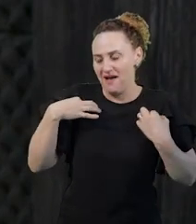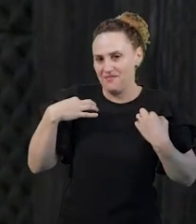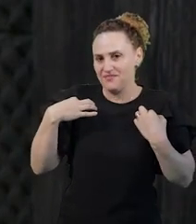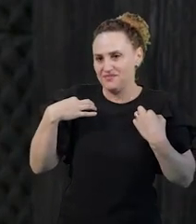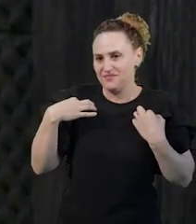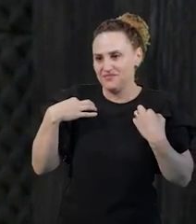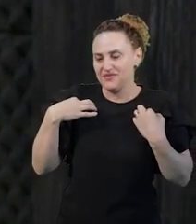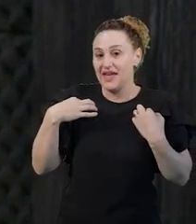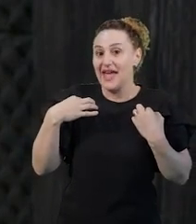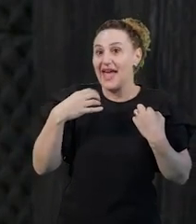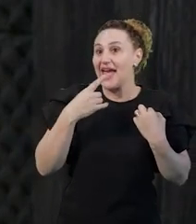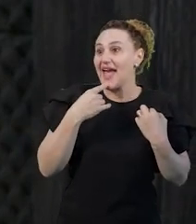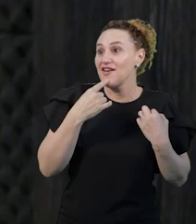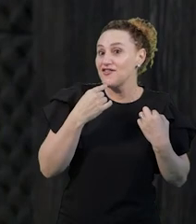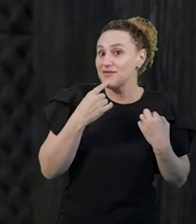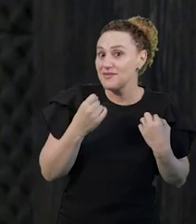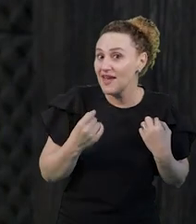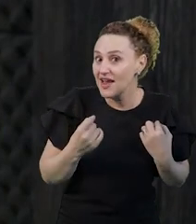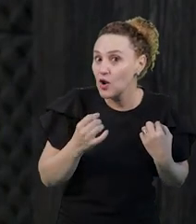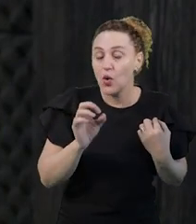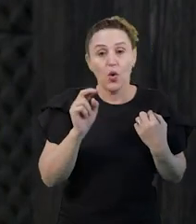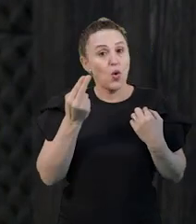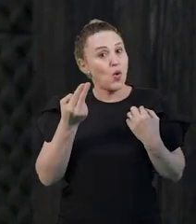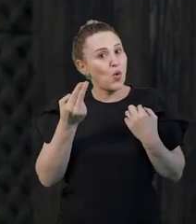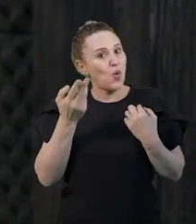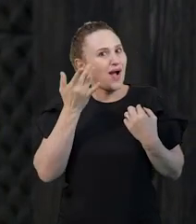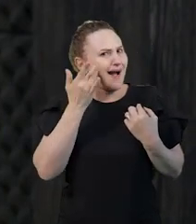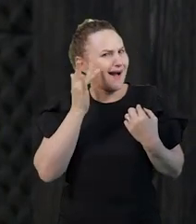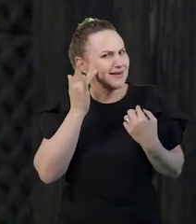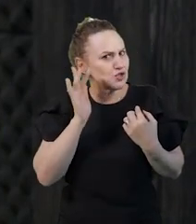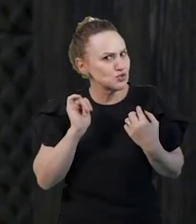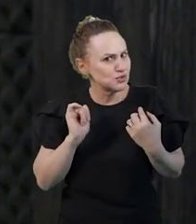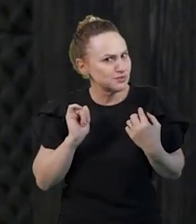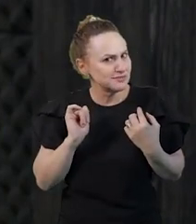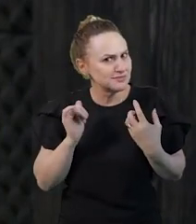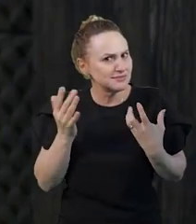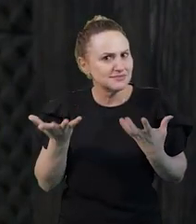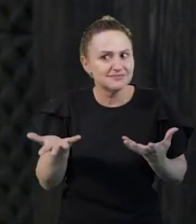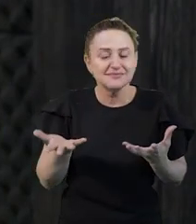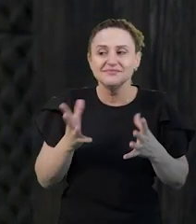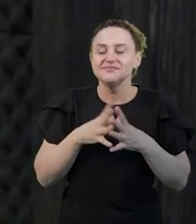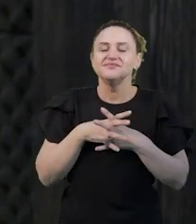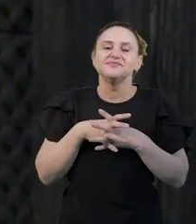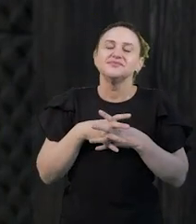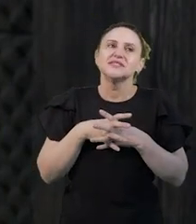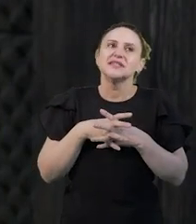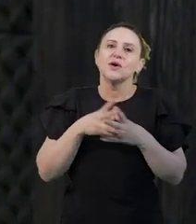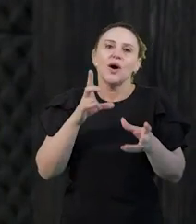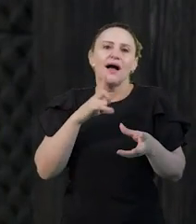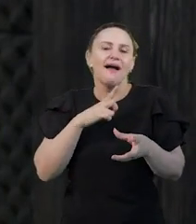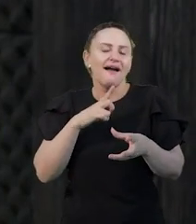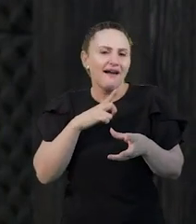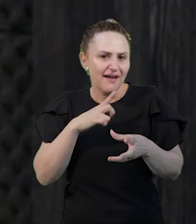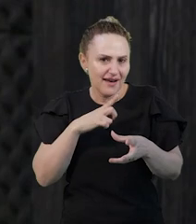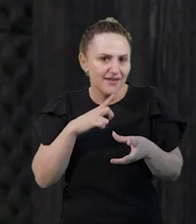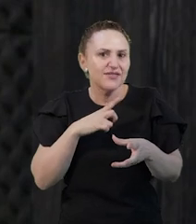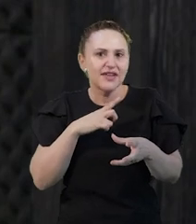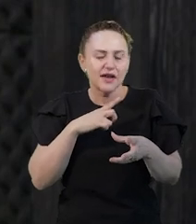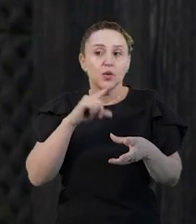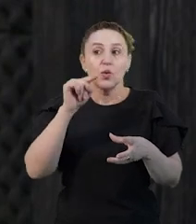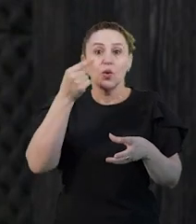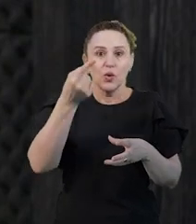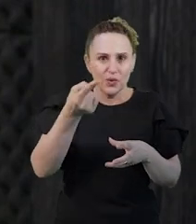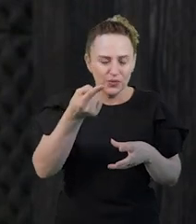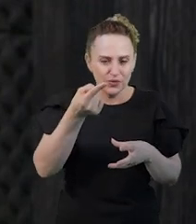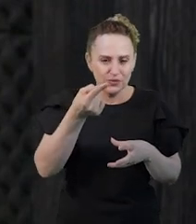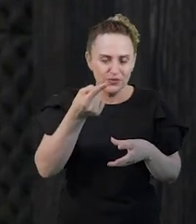o tênis é vermelho, é azul, é preto, ela, na verdade, ela já tem, veja, ela já tem um outro tipo de conhecimento que é